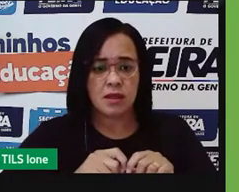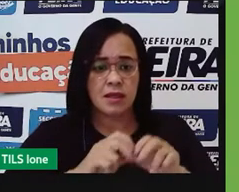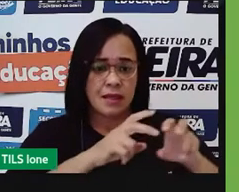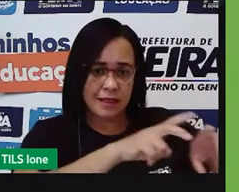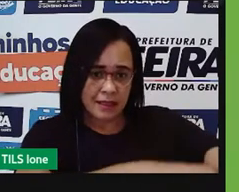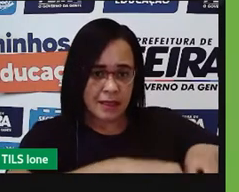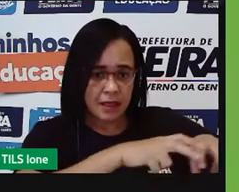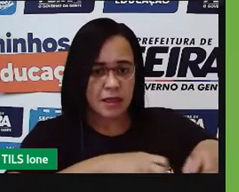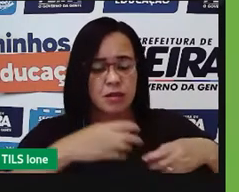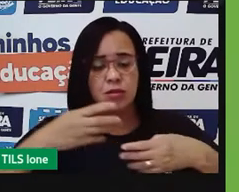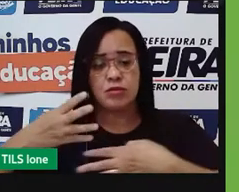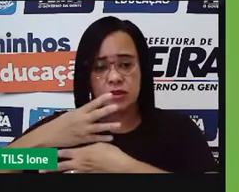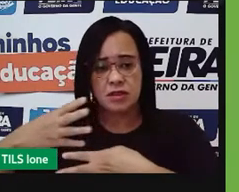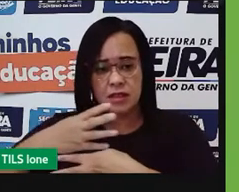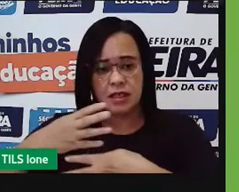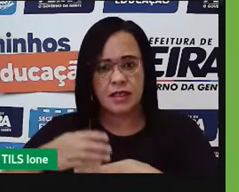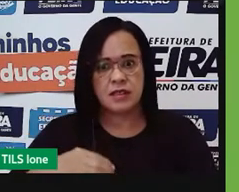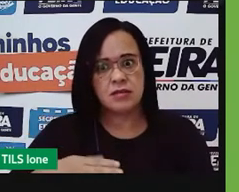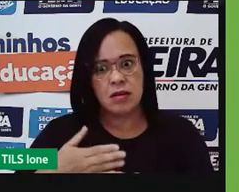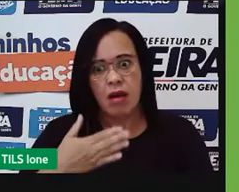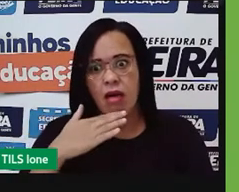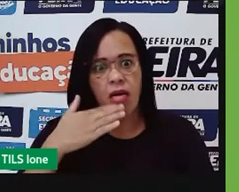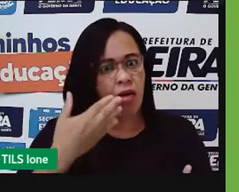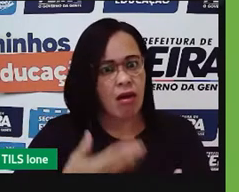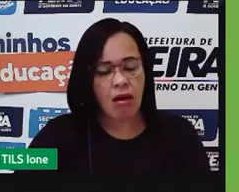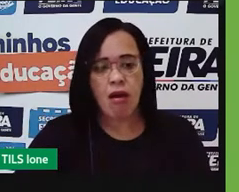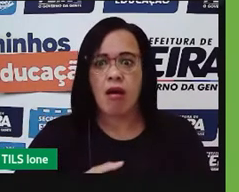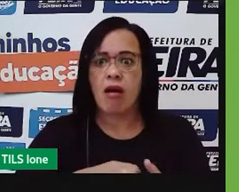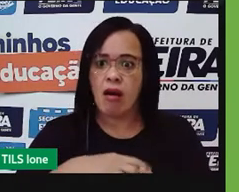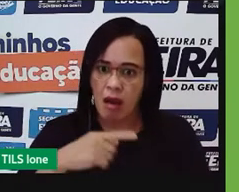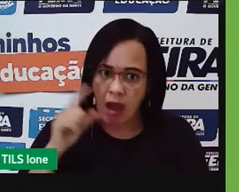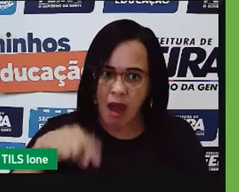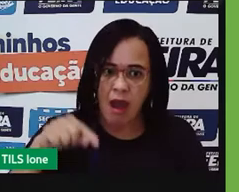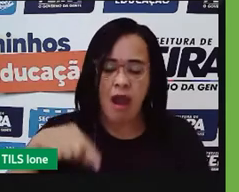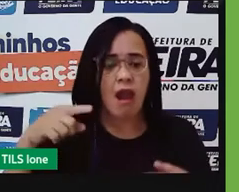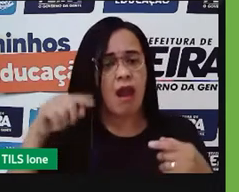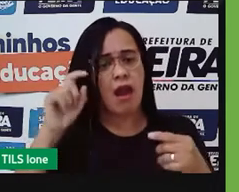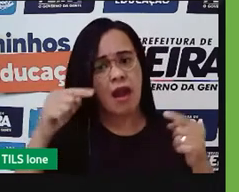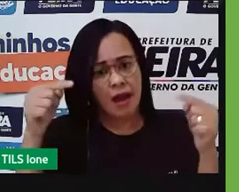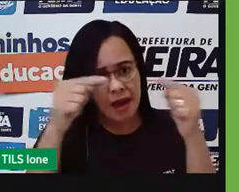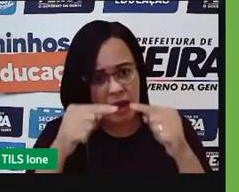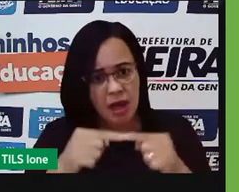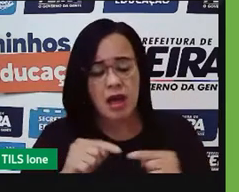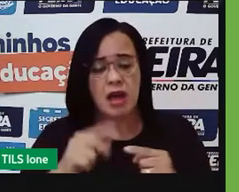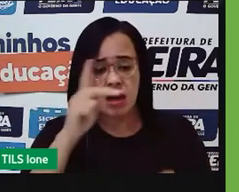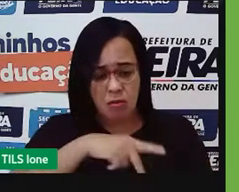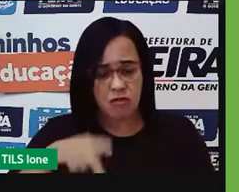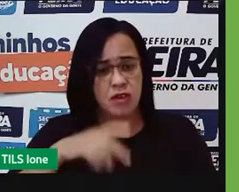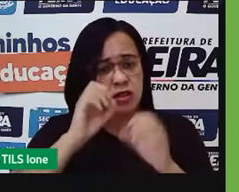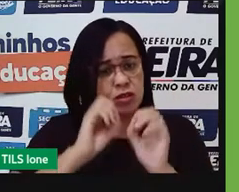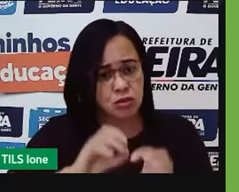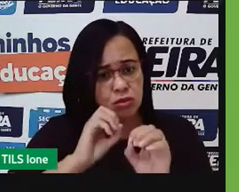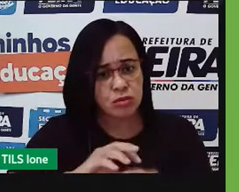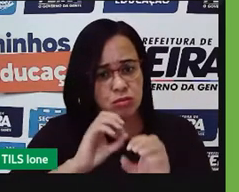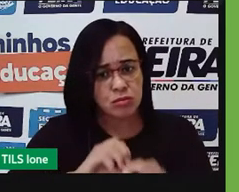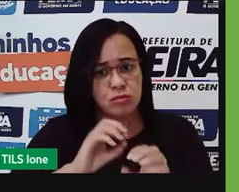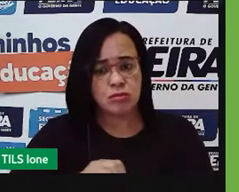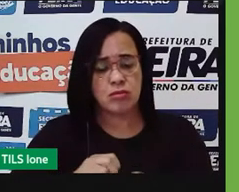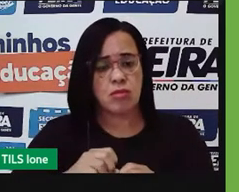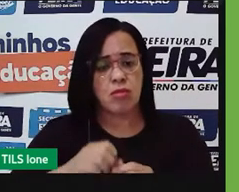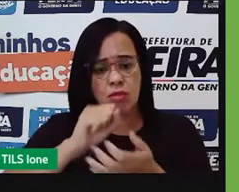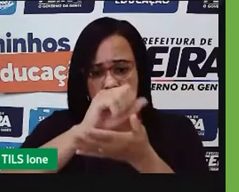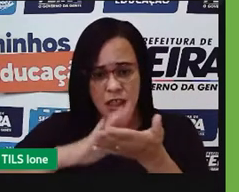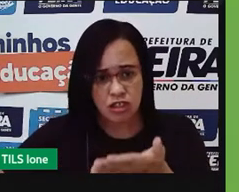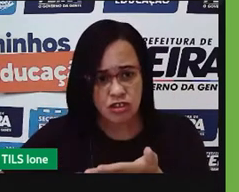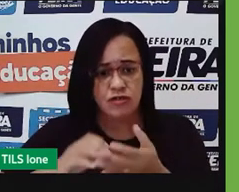Nossa, pai! É como a professora falou as atividades do campo e as da cidade estão